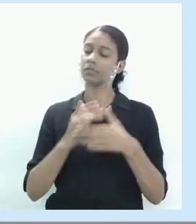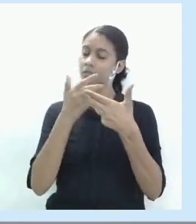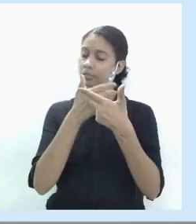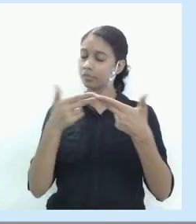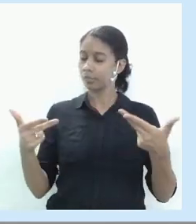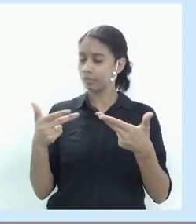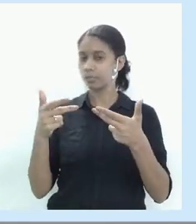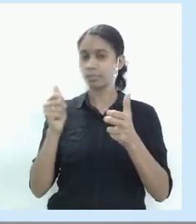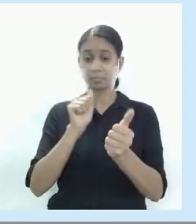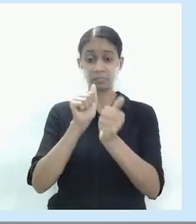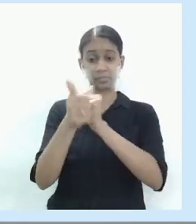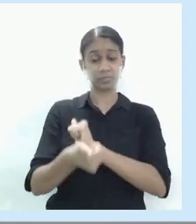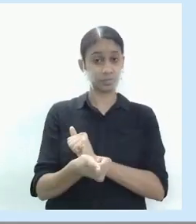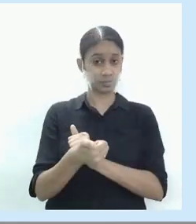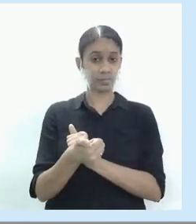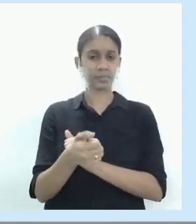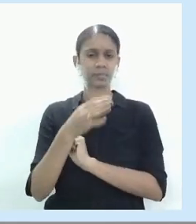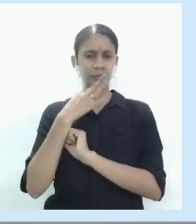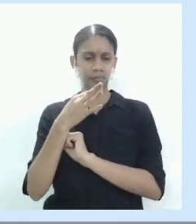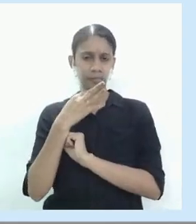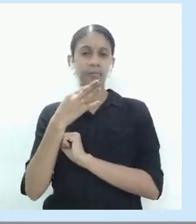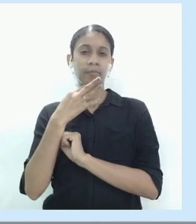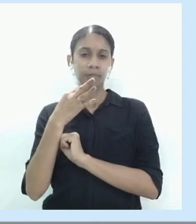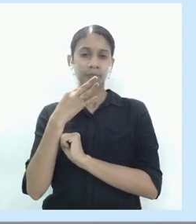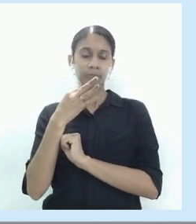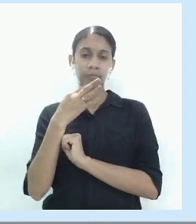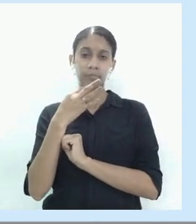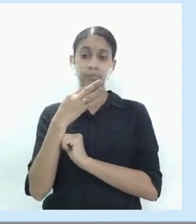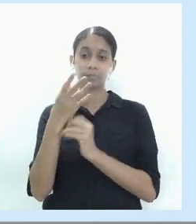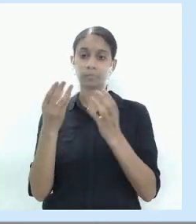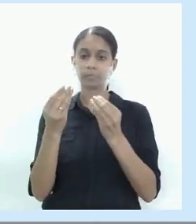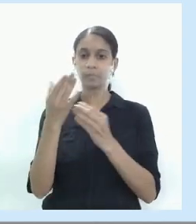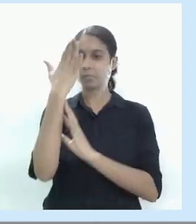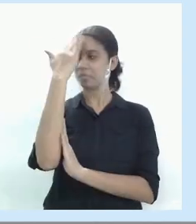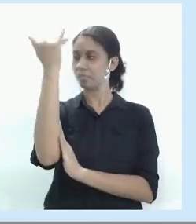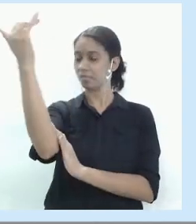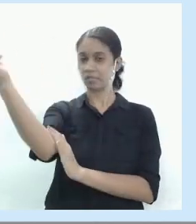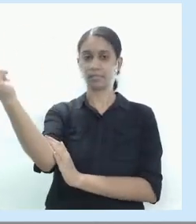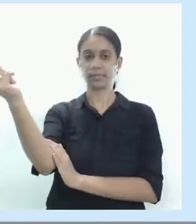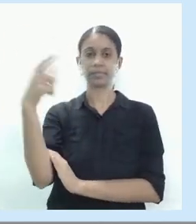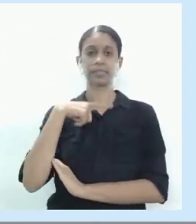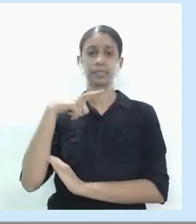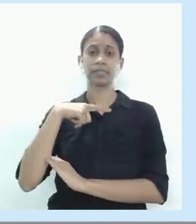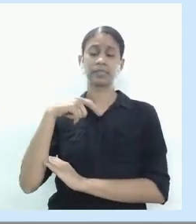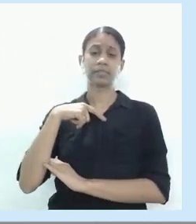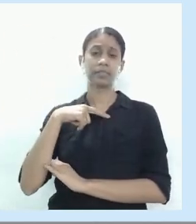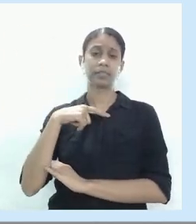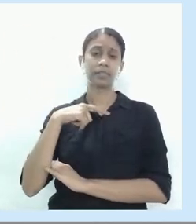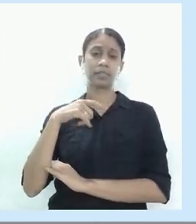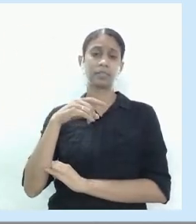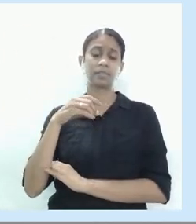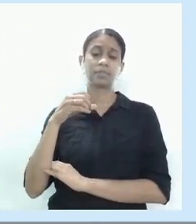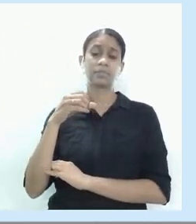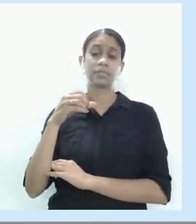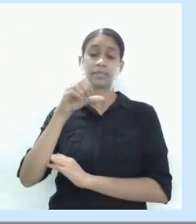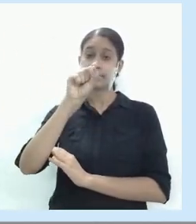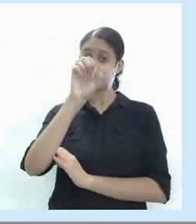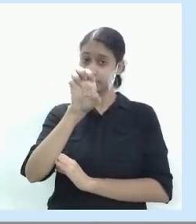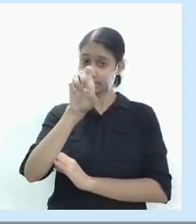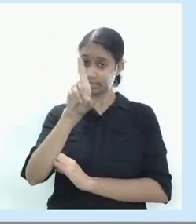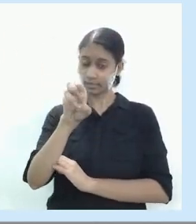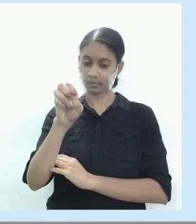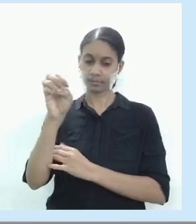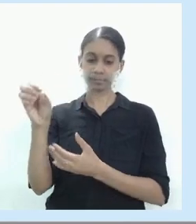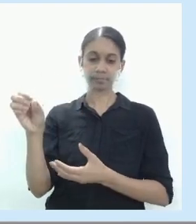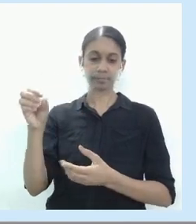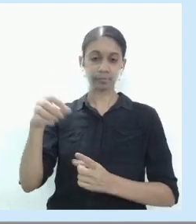esportivo americana que ela tem apenas a sua sede nos Estados Unidos. Mas toda a